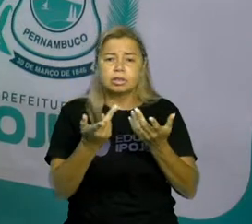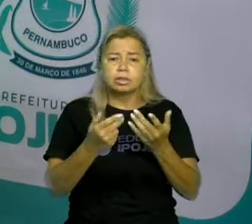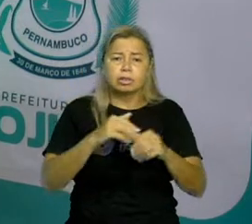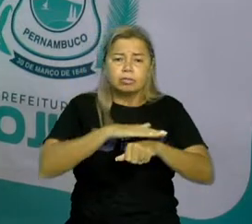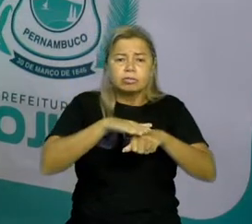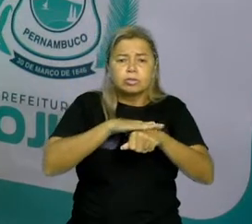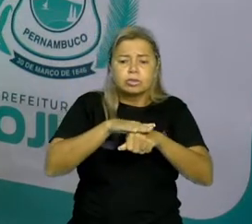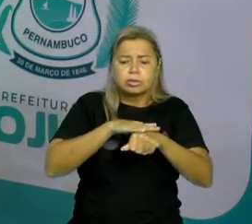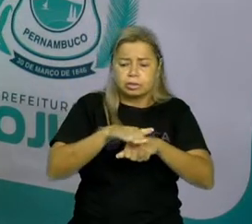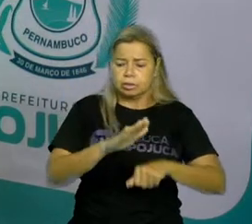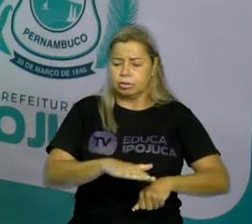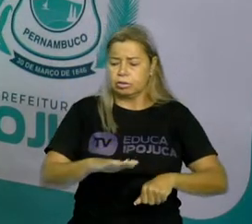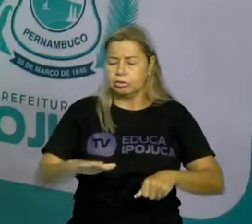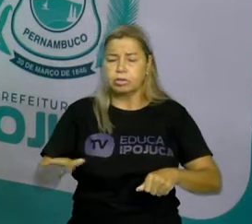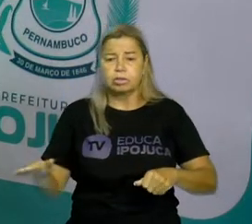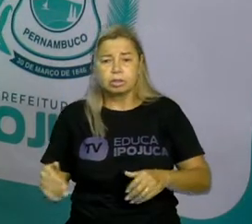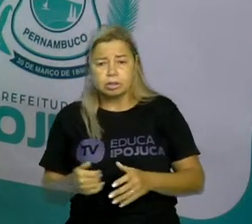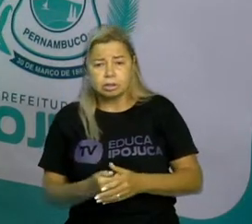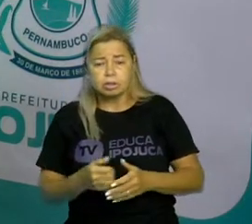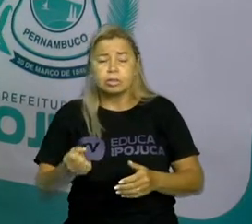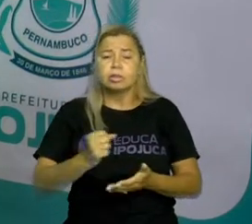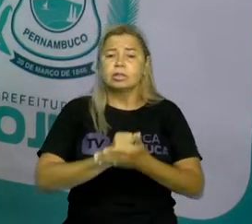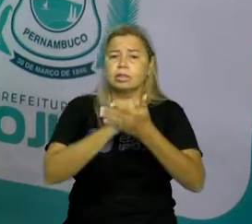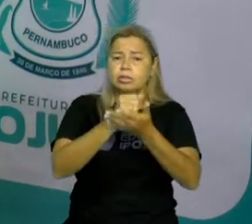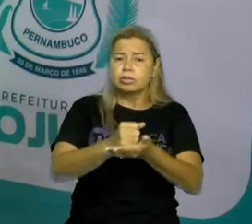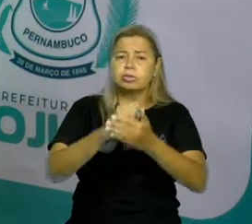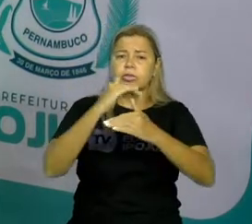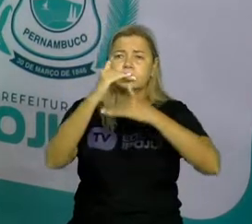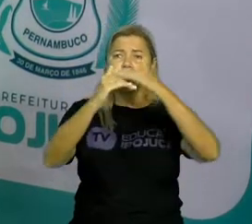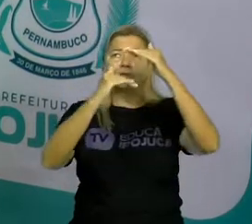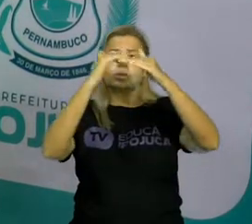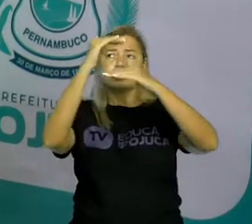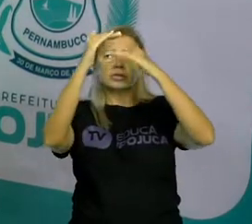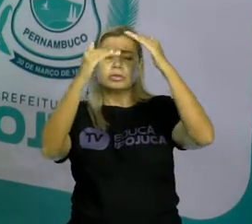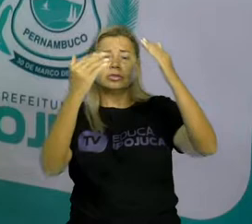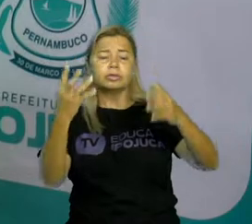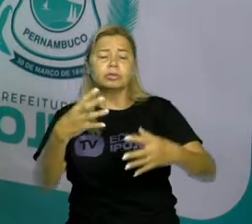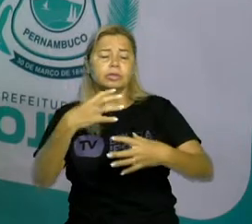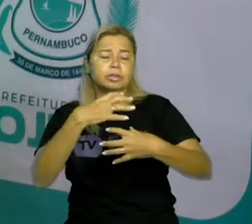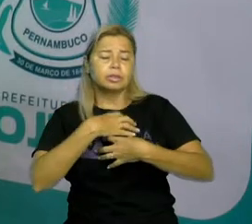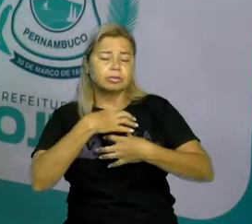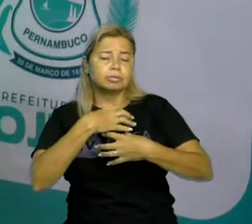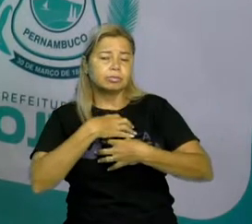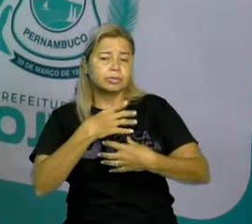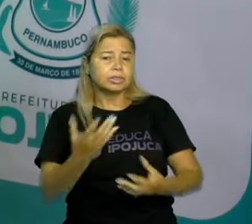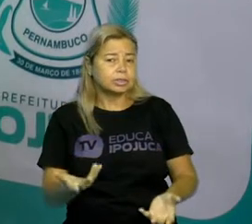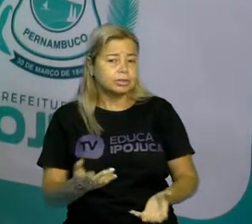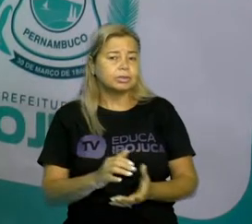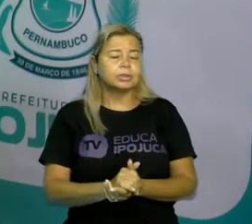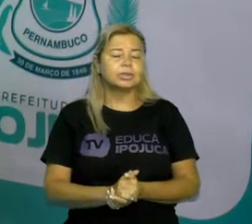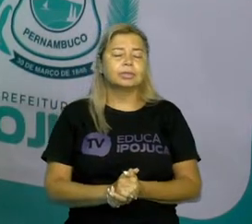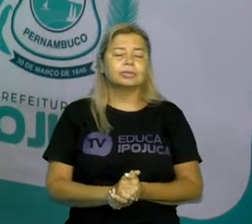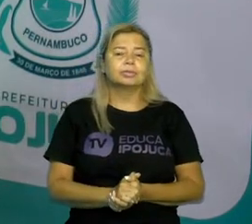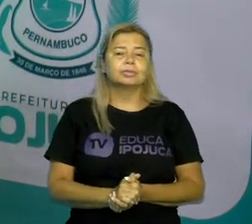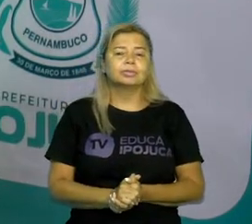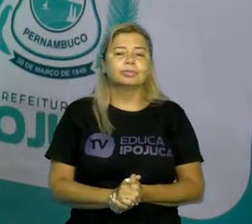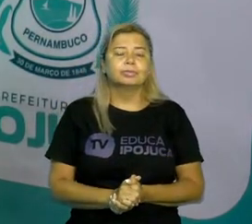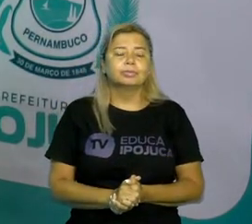ajuda a gente a desenvolver essa parte emocional da gente, a gente lidar com as emoções da gente, tá?